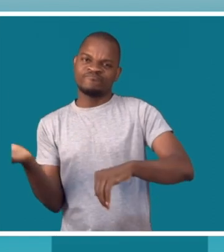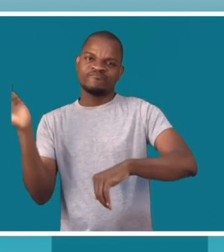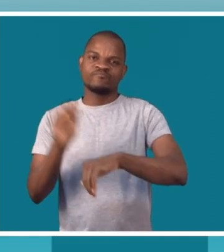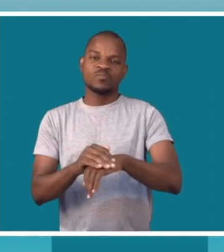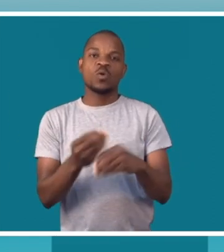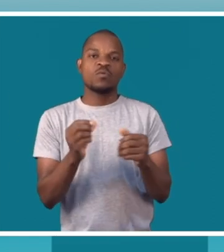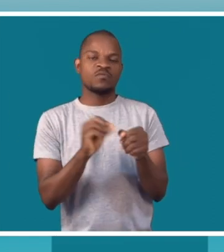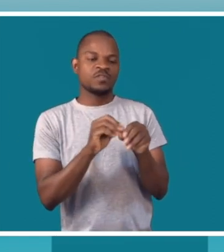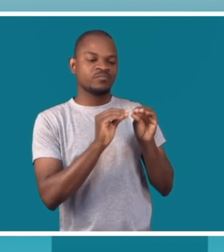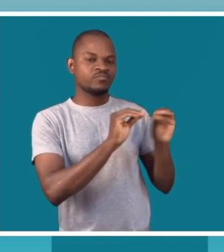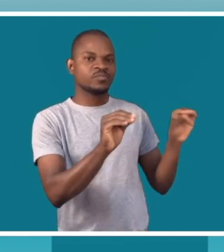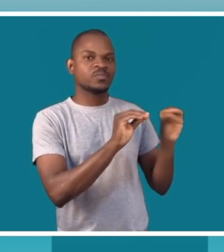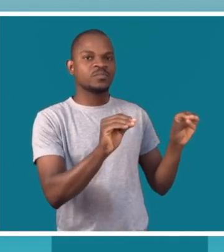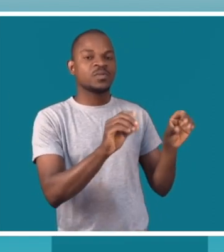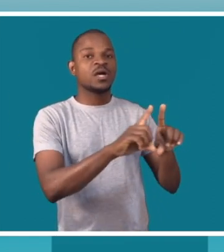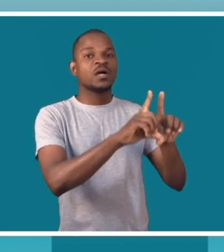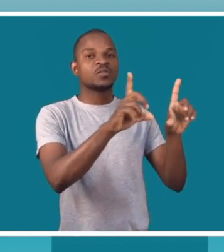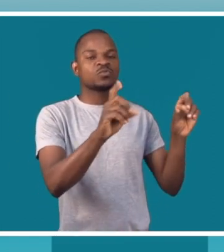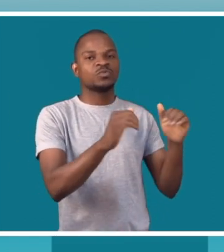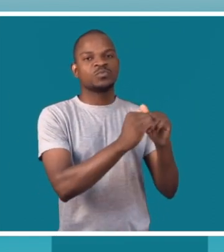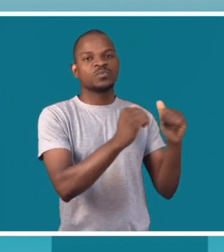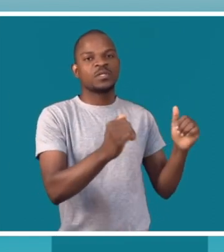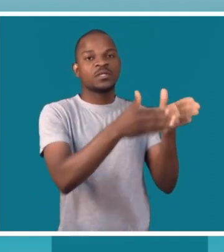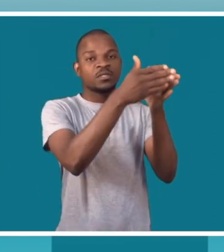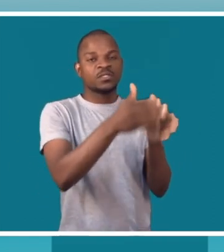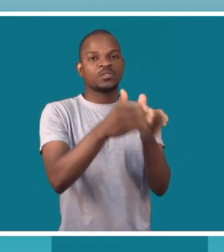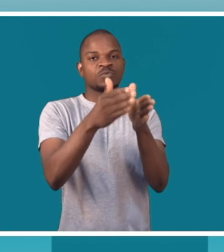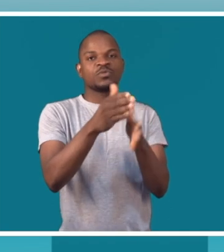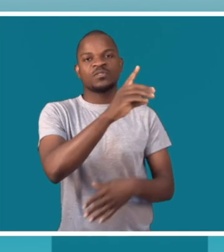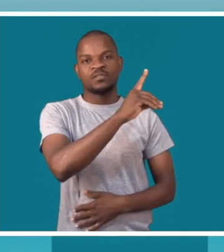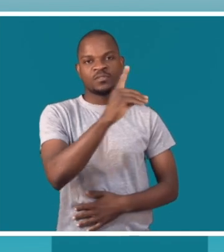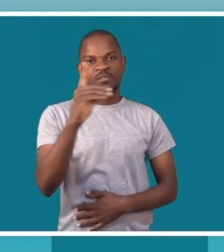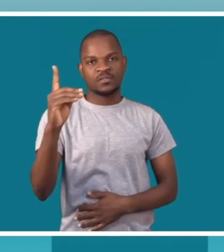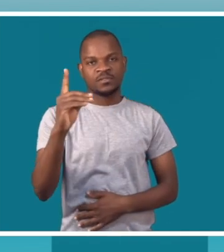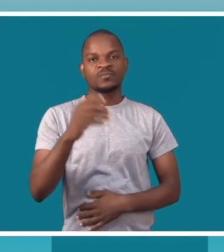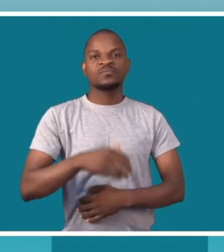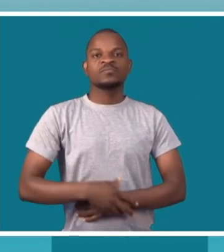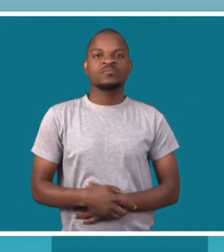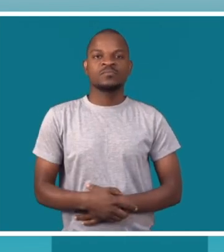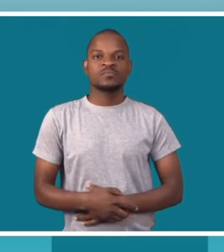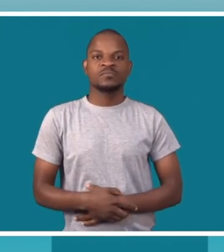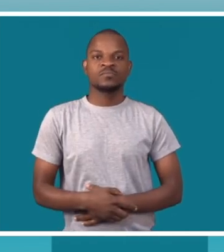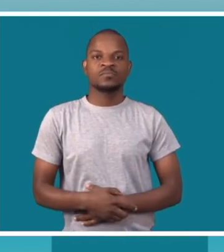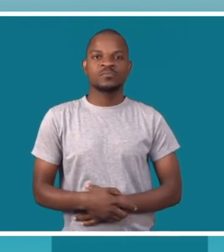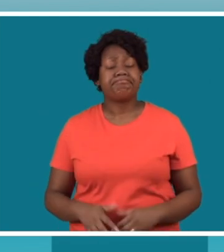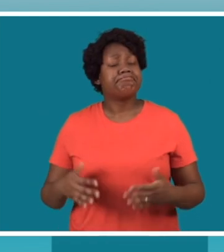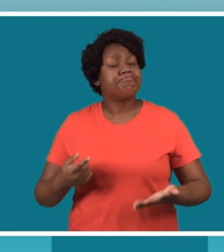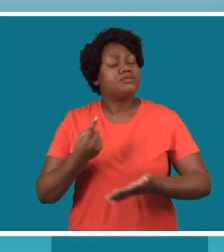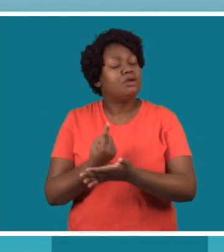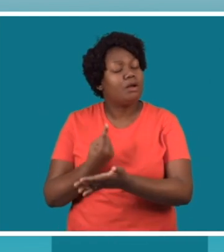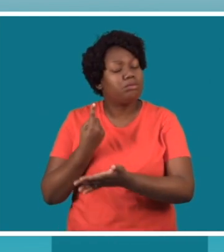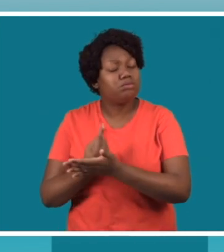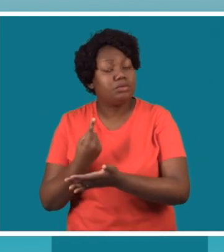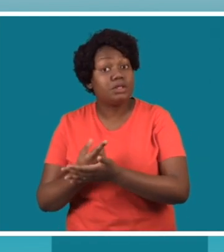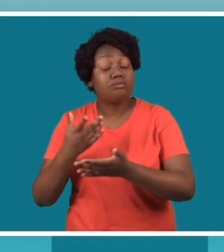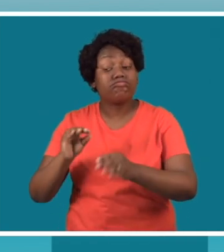estejam preparadas para atender às questões específicas de acordo com a deficiência. Estas